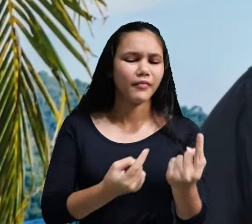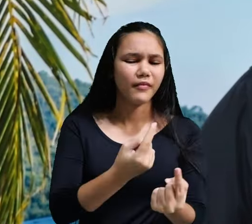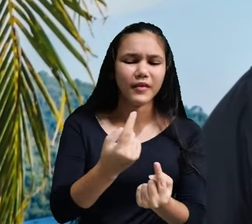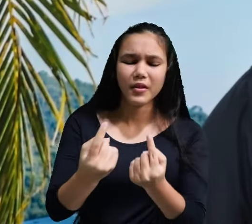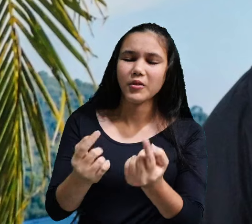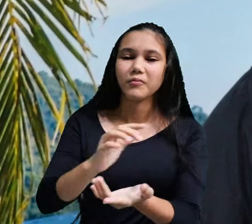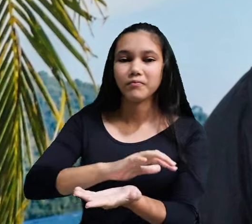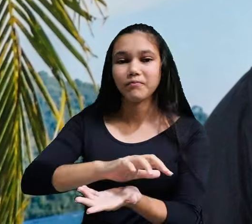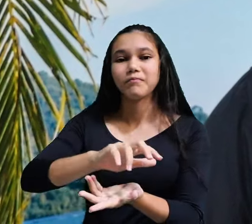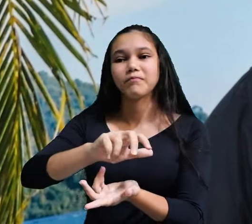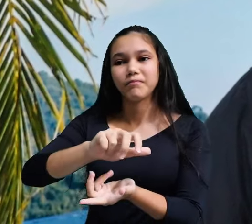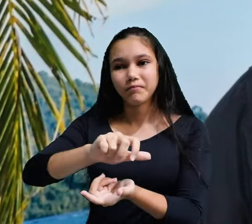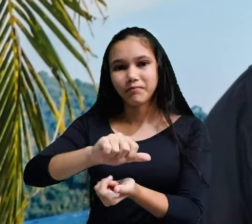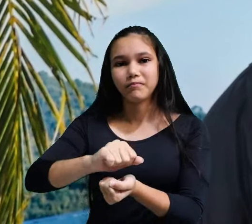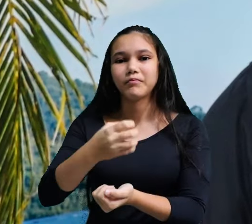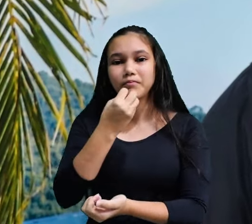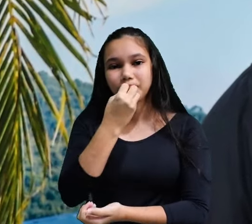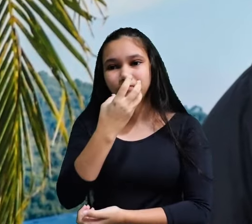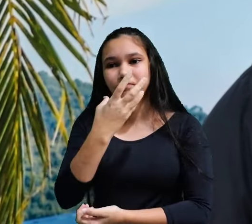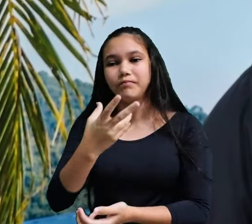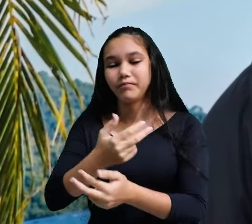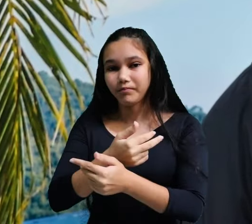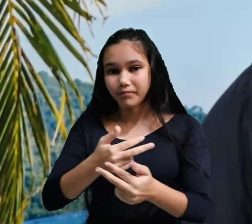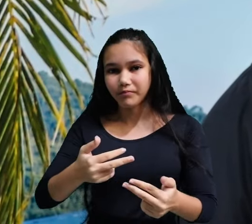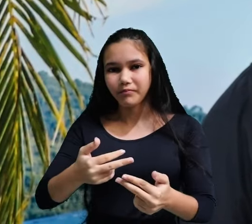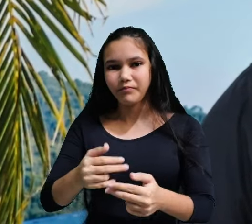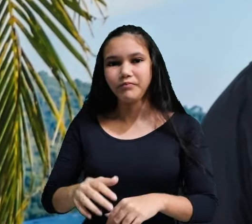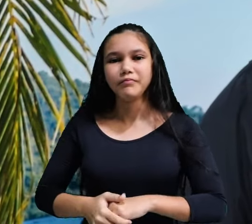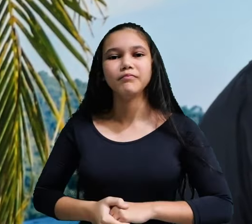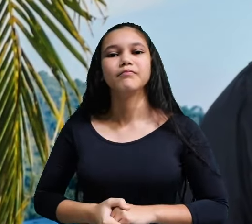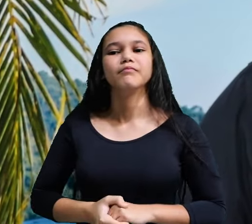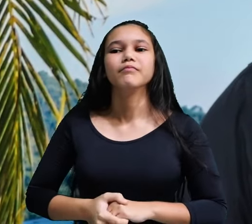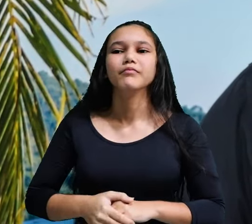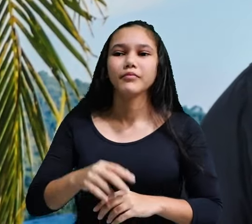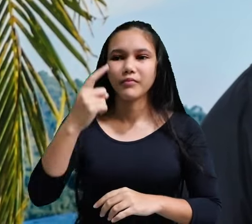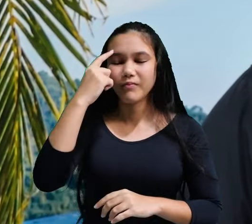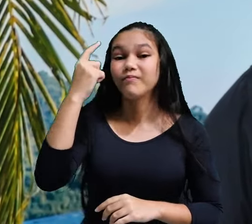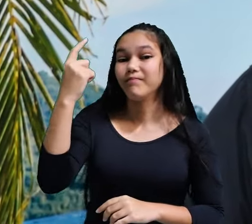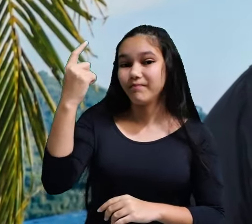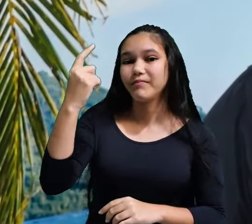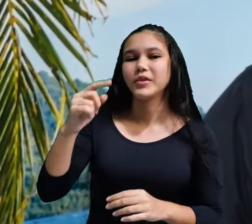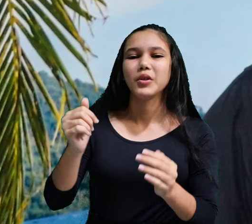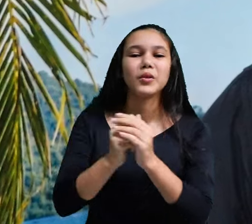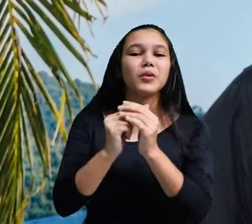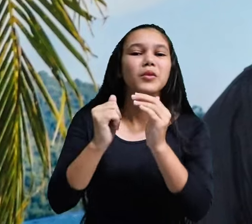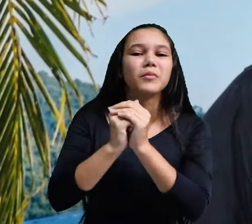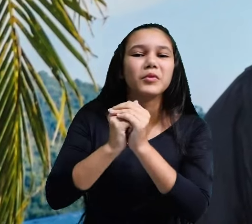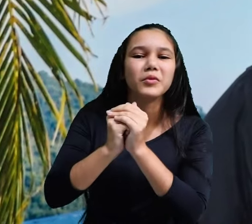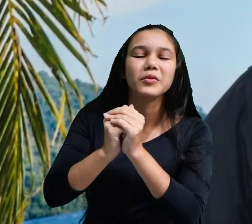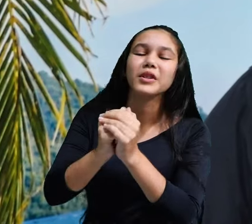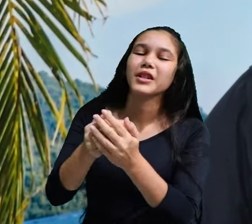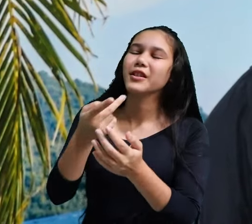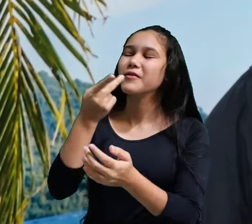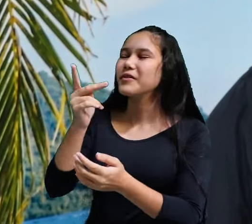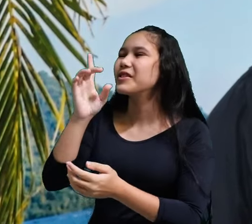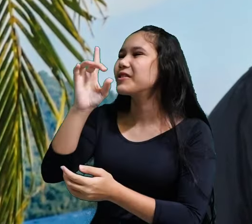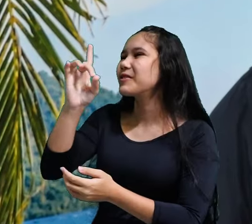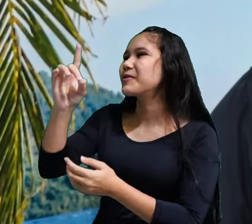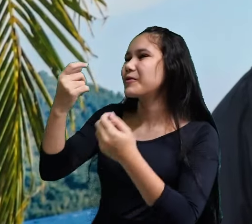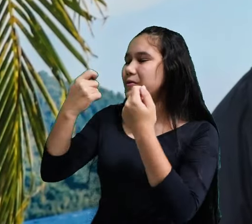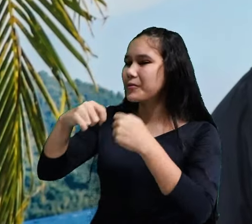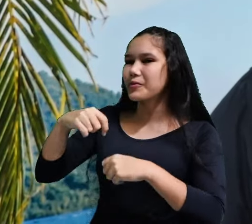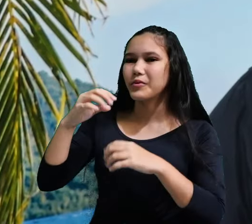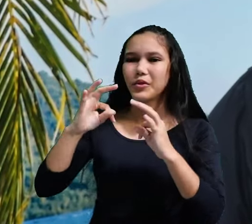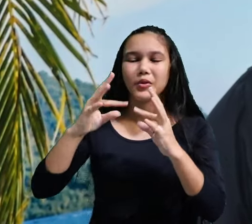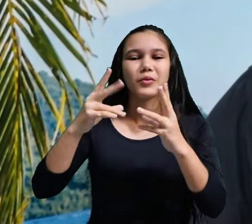todas as coisas boas. Você quer uma dica? Ore e conte detalhadamente tudo o que se